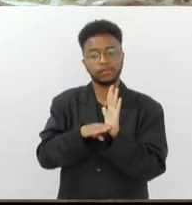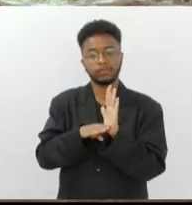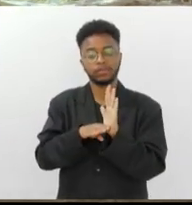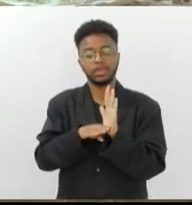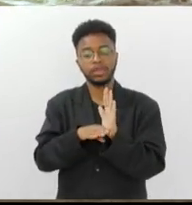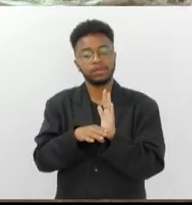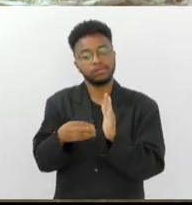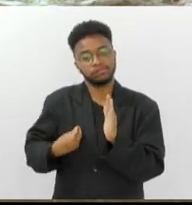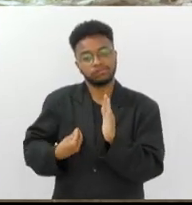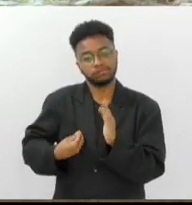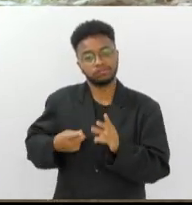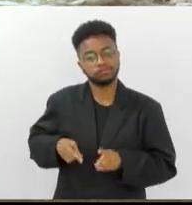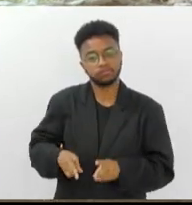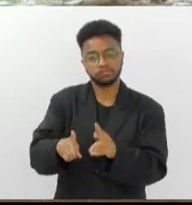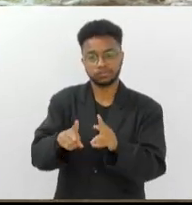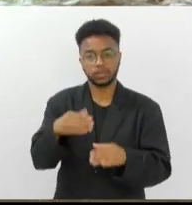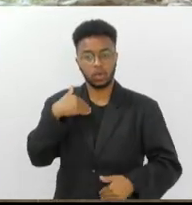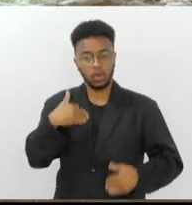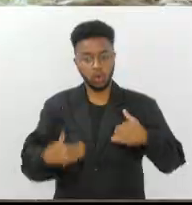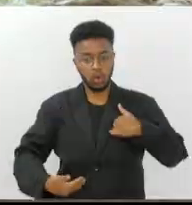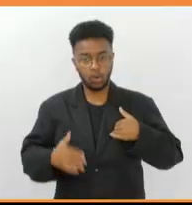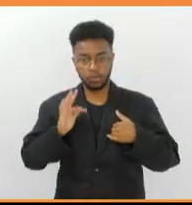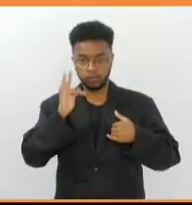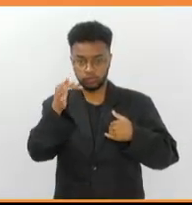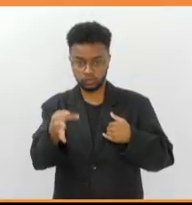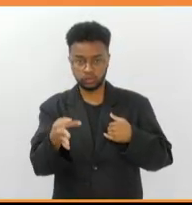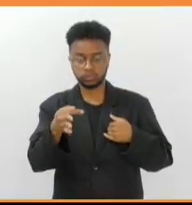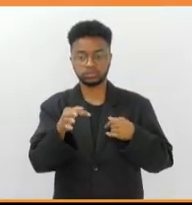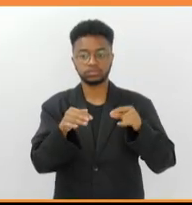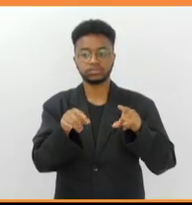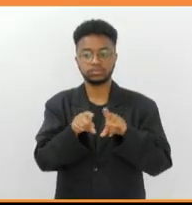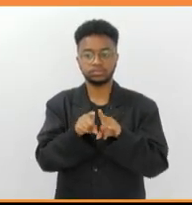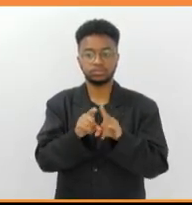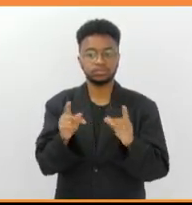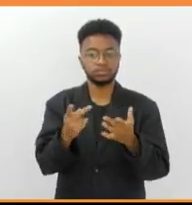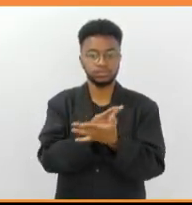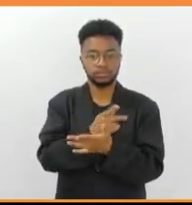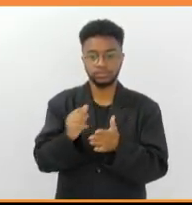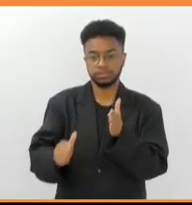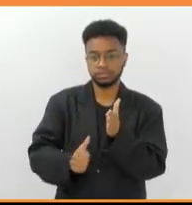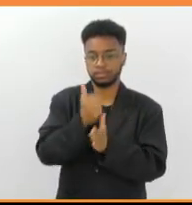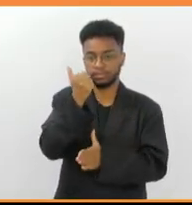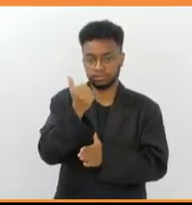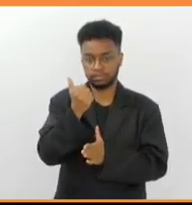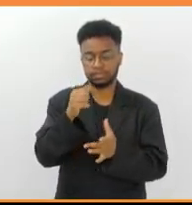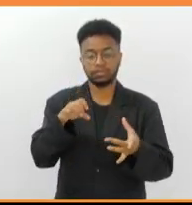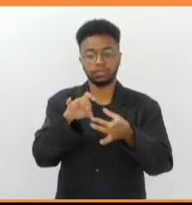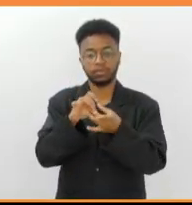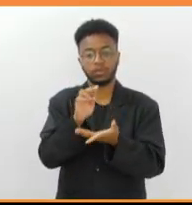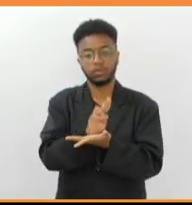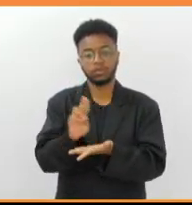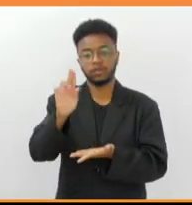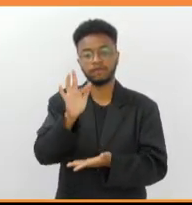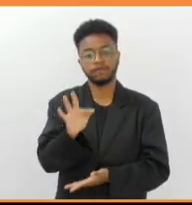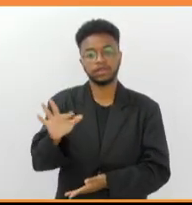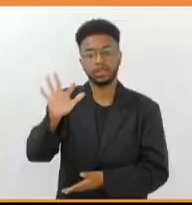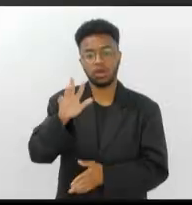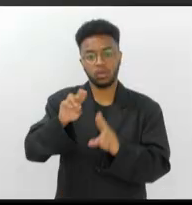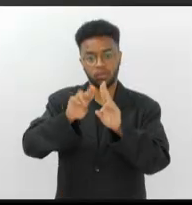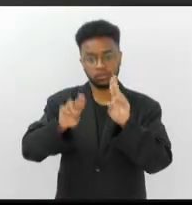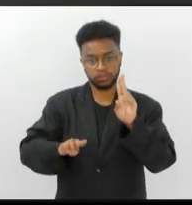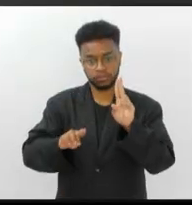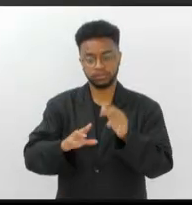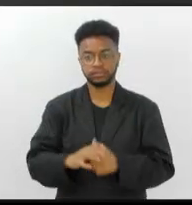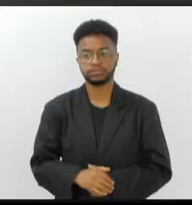vigentes e corporalidades futuras e está sendo realizado pela primeira vez pela Universidade Federal do Rio de Janeiro.